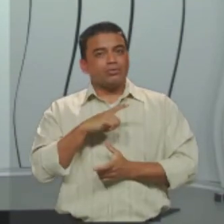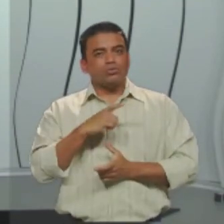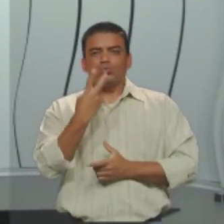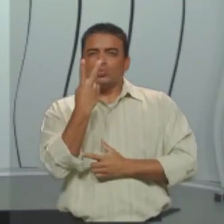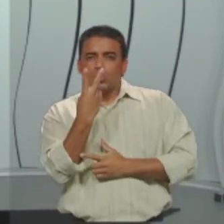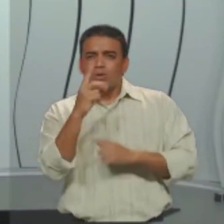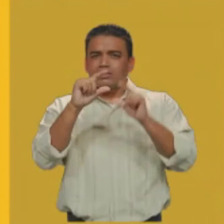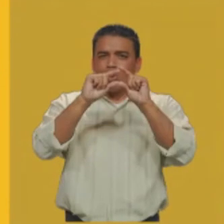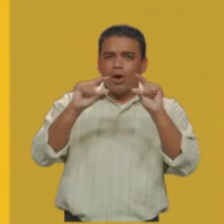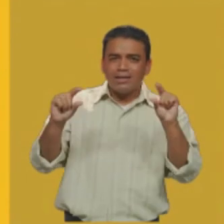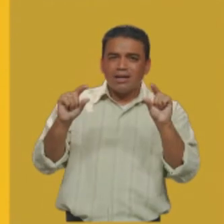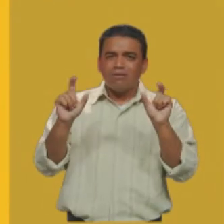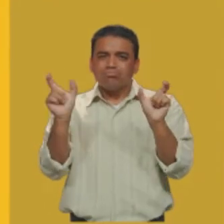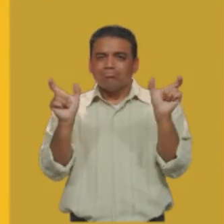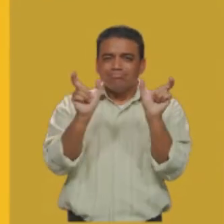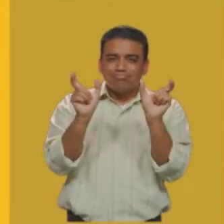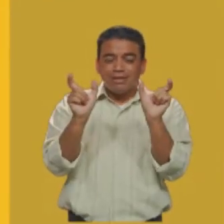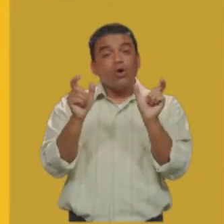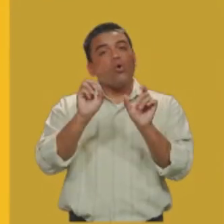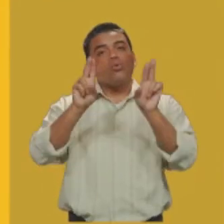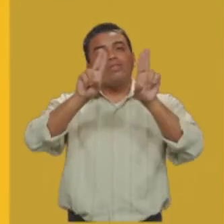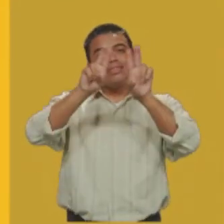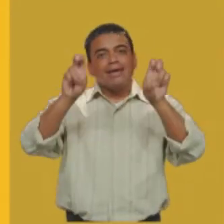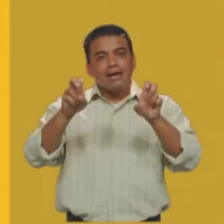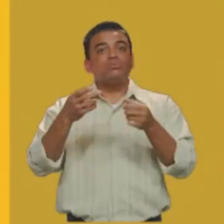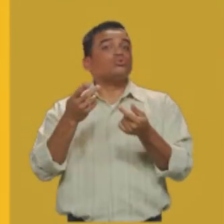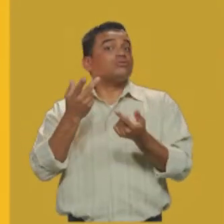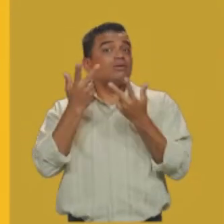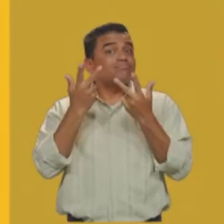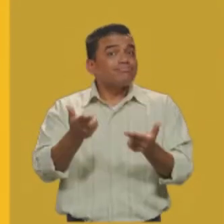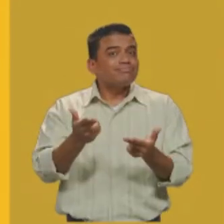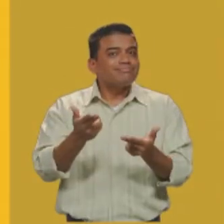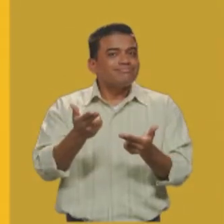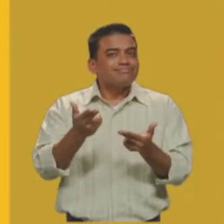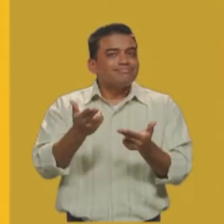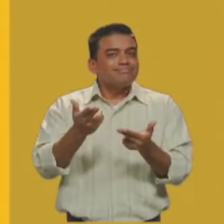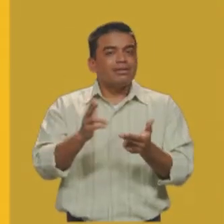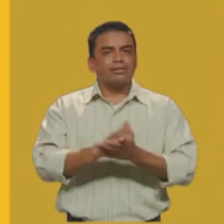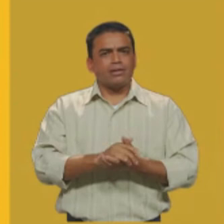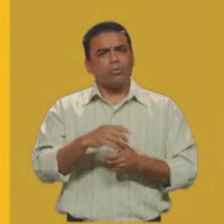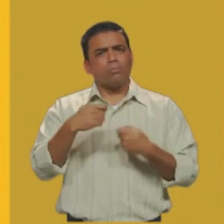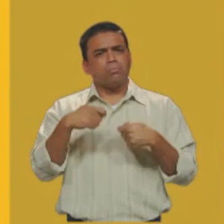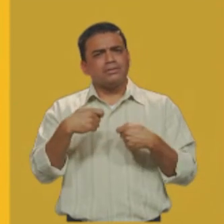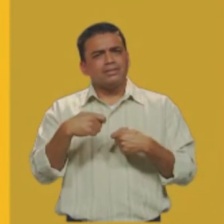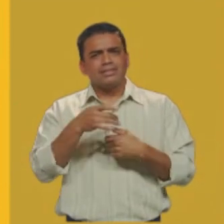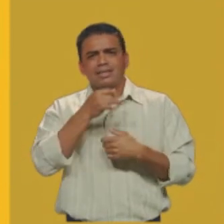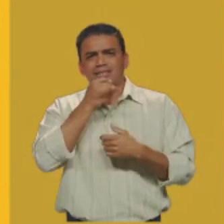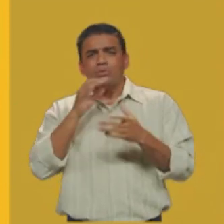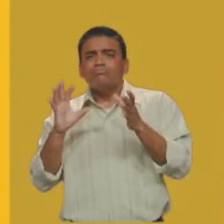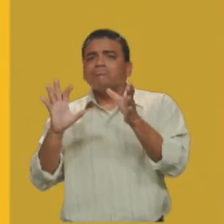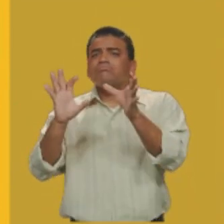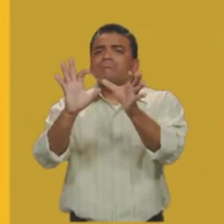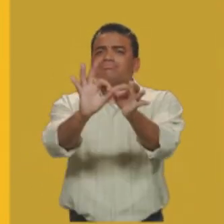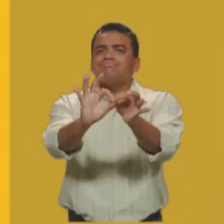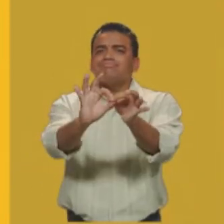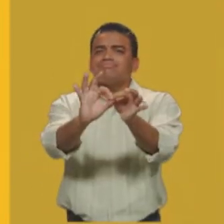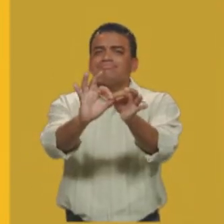ou dois termos de mesma função. Funcionam, portanto, como conectivos